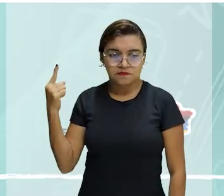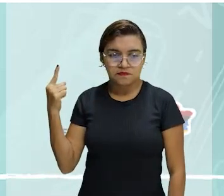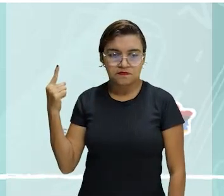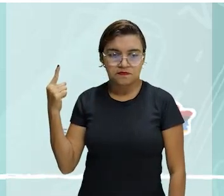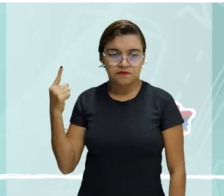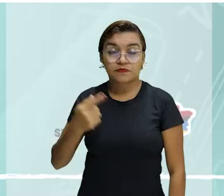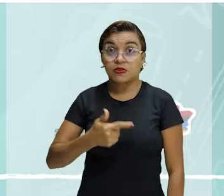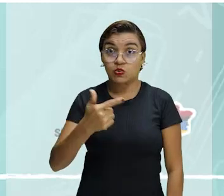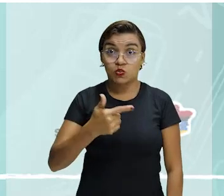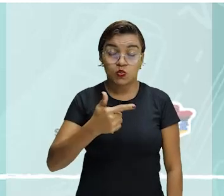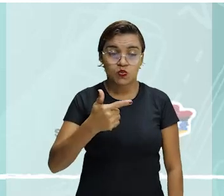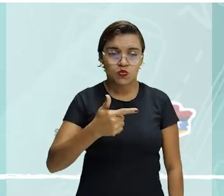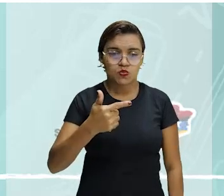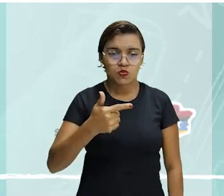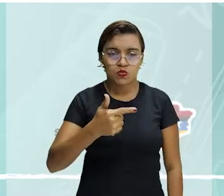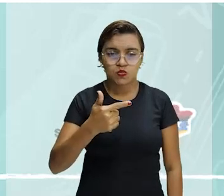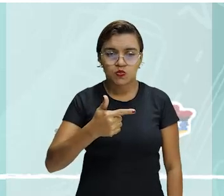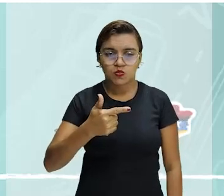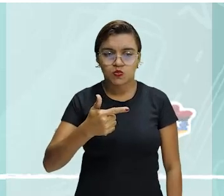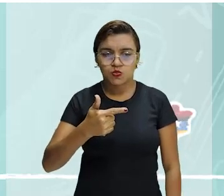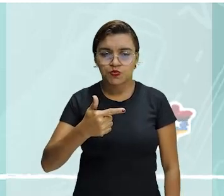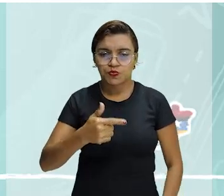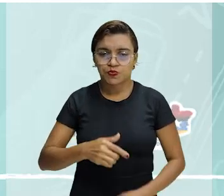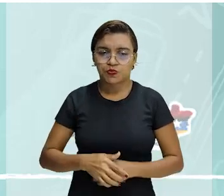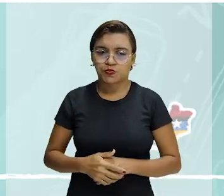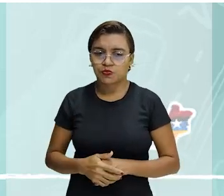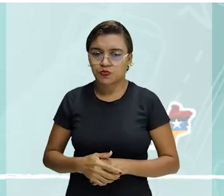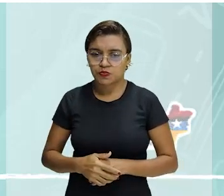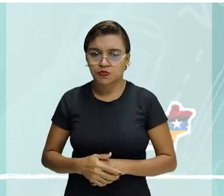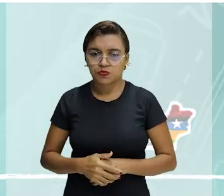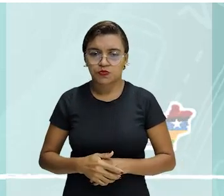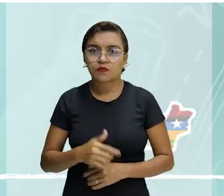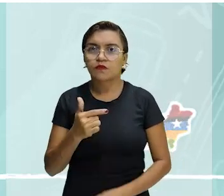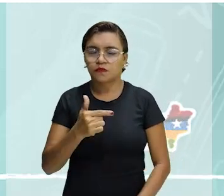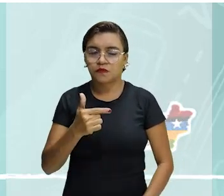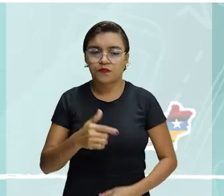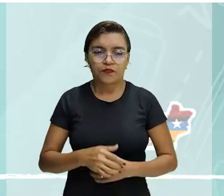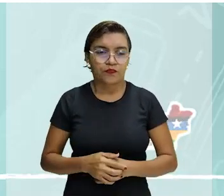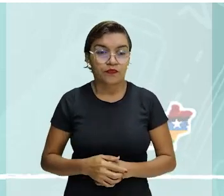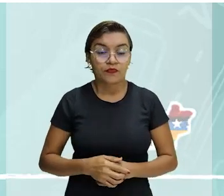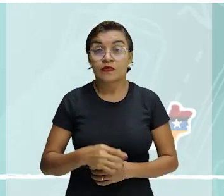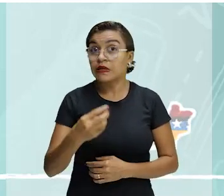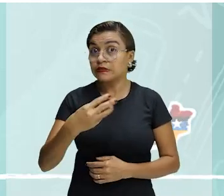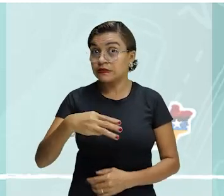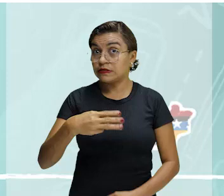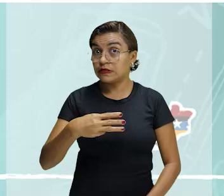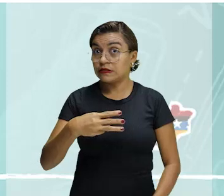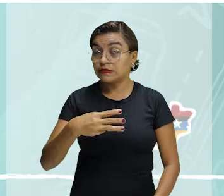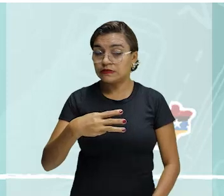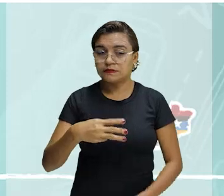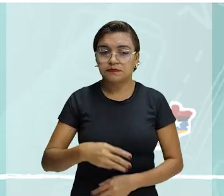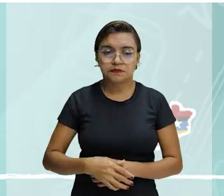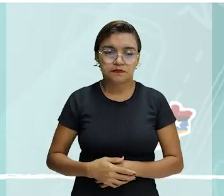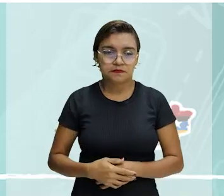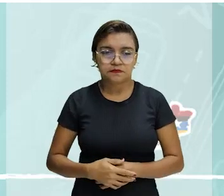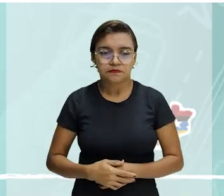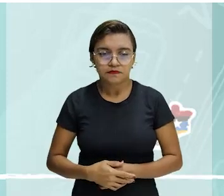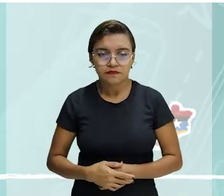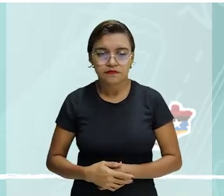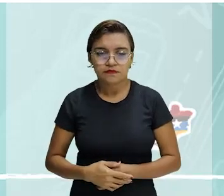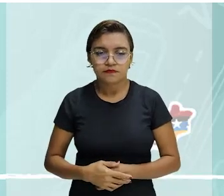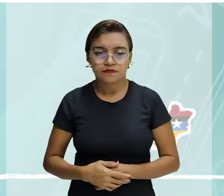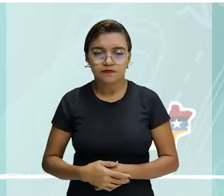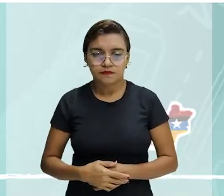Essas ideias, como as concebo, são irrealizáveis. Há uma minha gentil que te